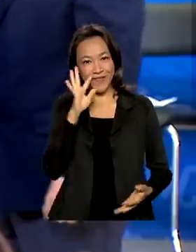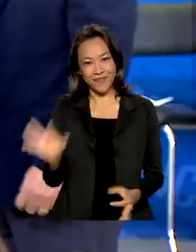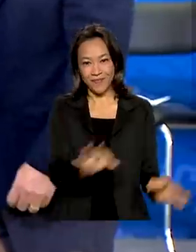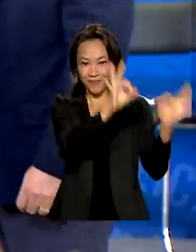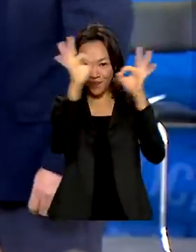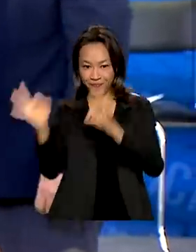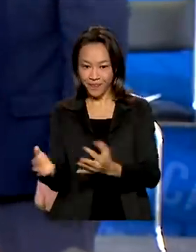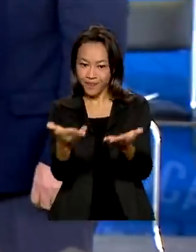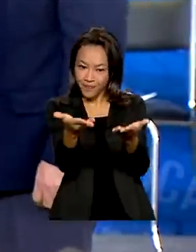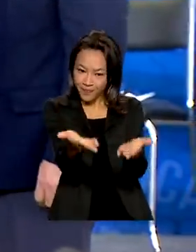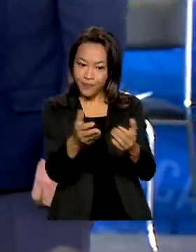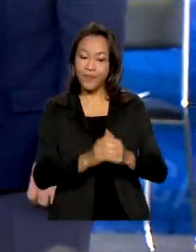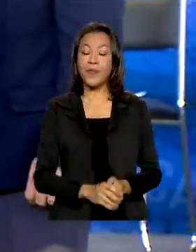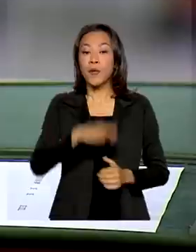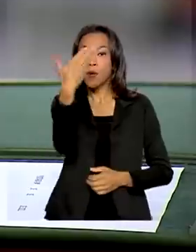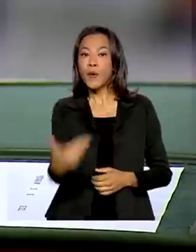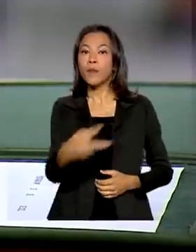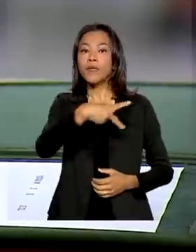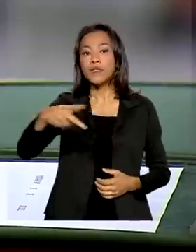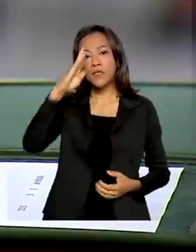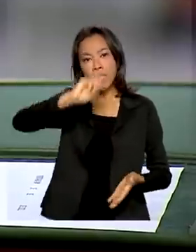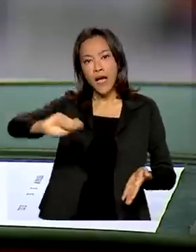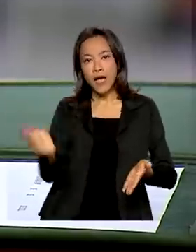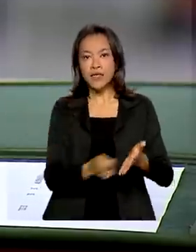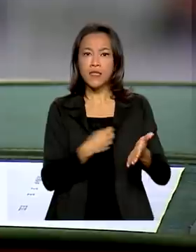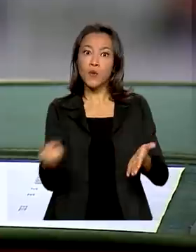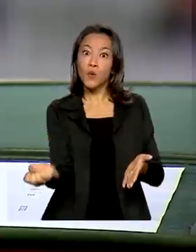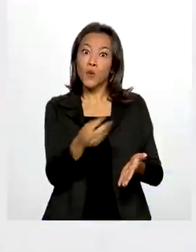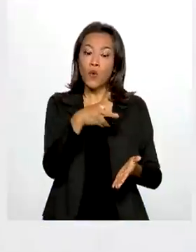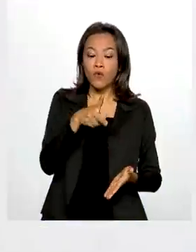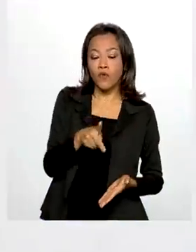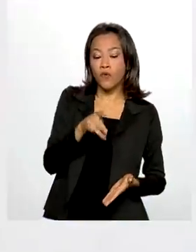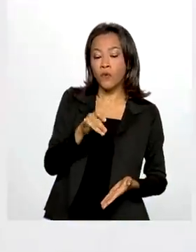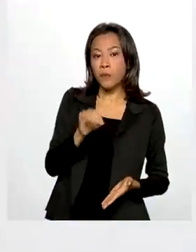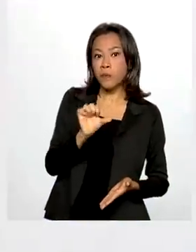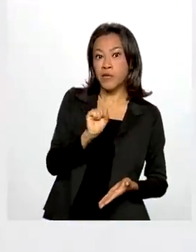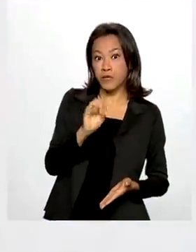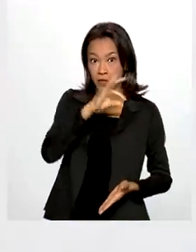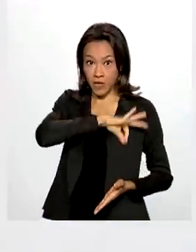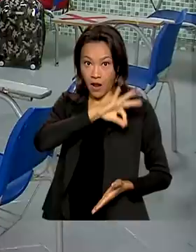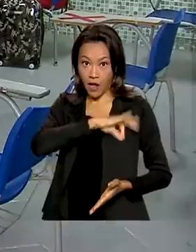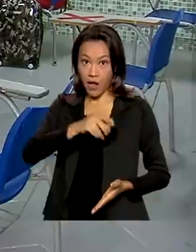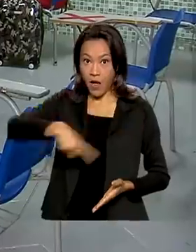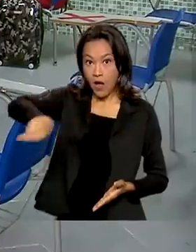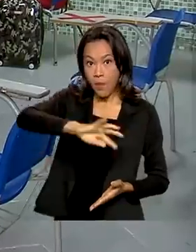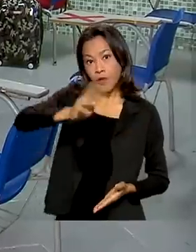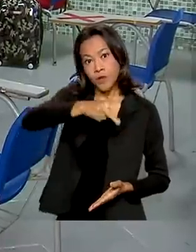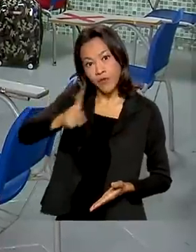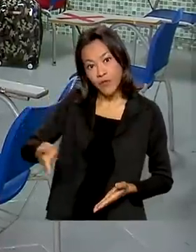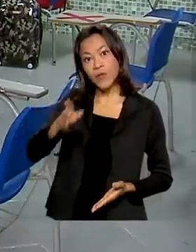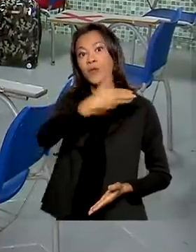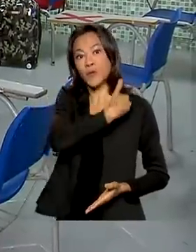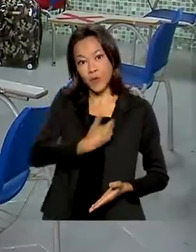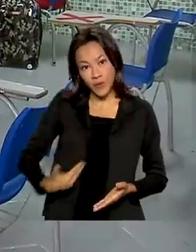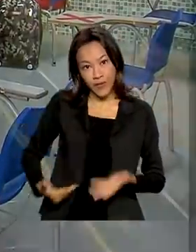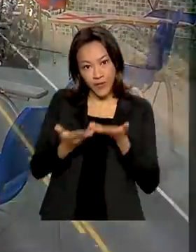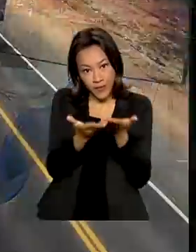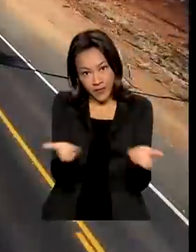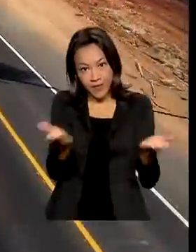Presidente Jair Bolsonaro assina decreto do novo piso salarial para os professores da educação básica da rede pública.